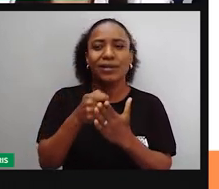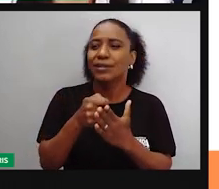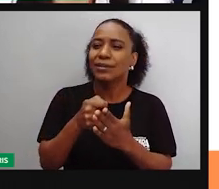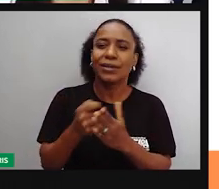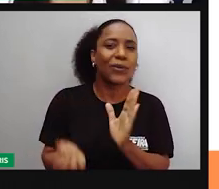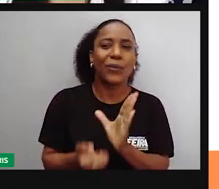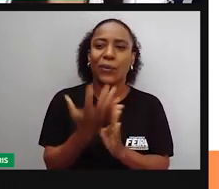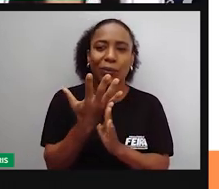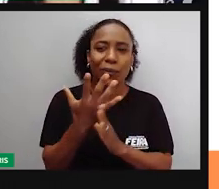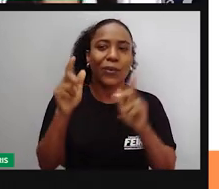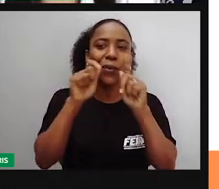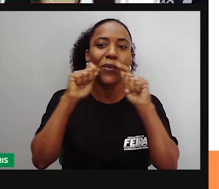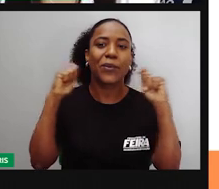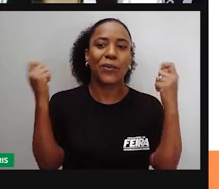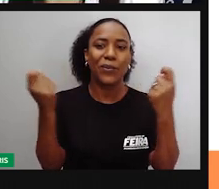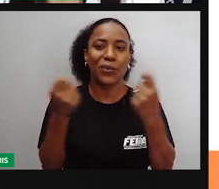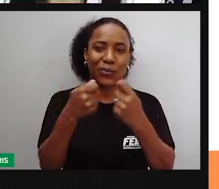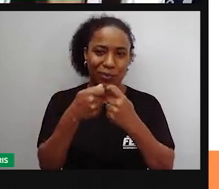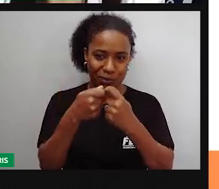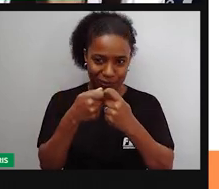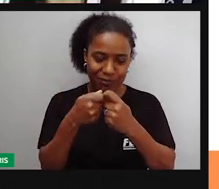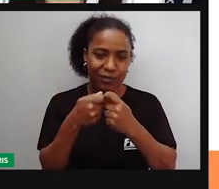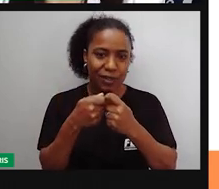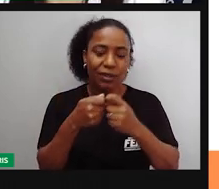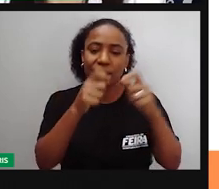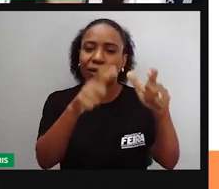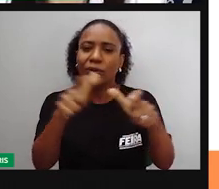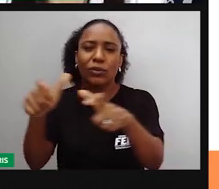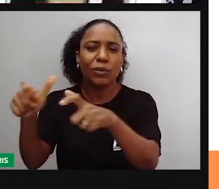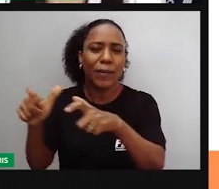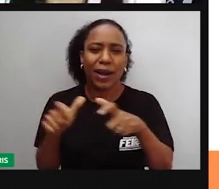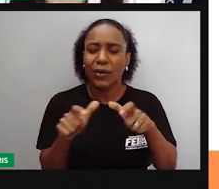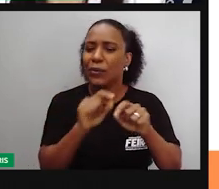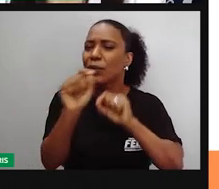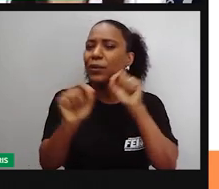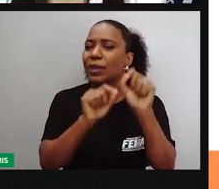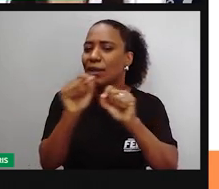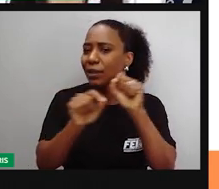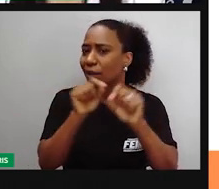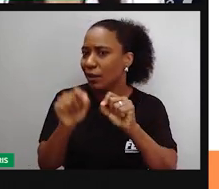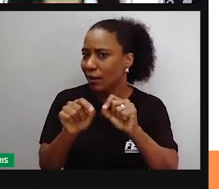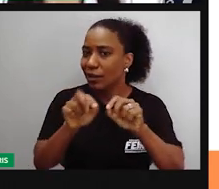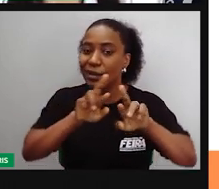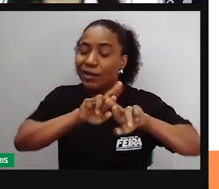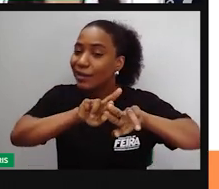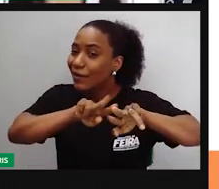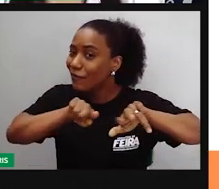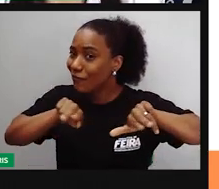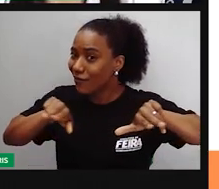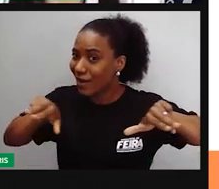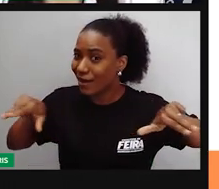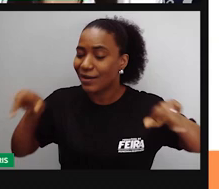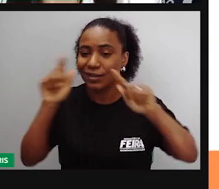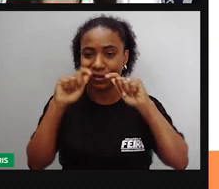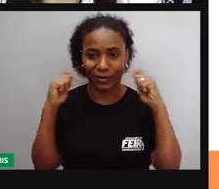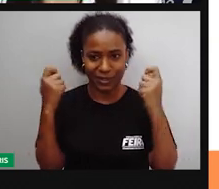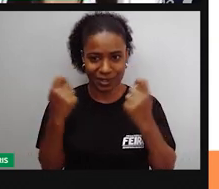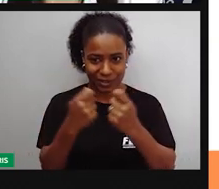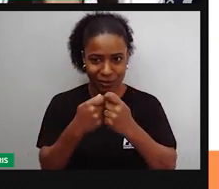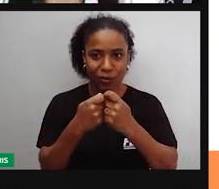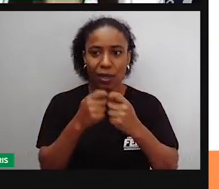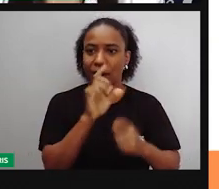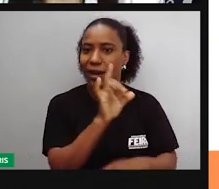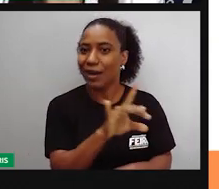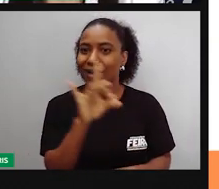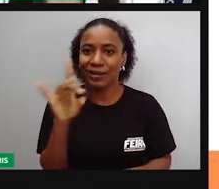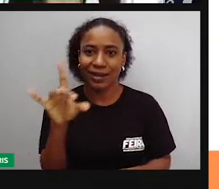são essas associações? Como é que elas funcionam? Existem aí vários tipos de associações, Cada uma